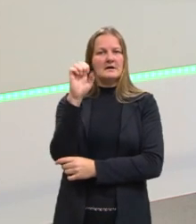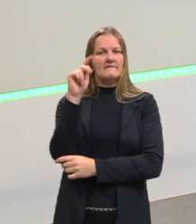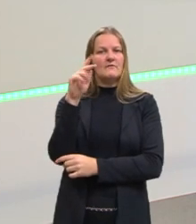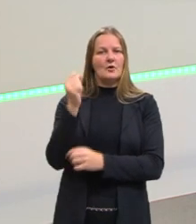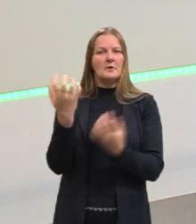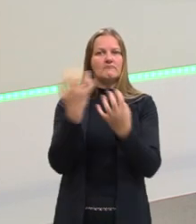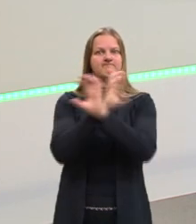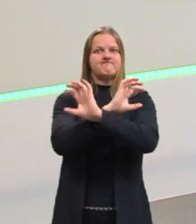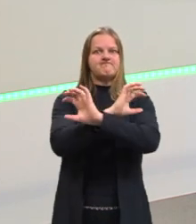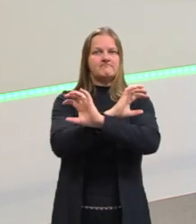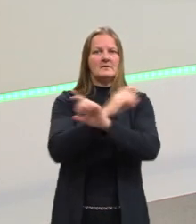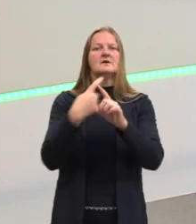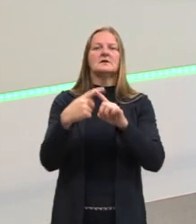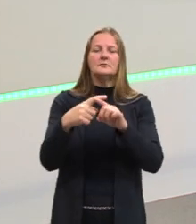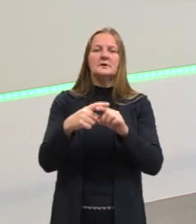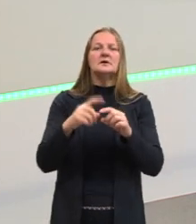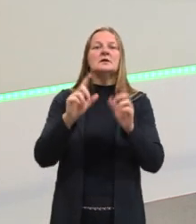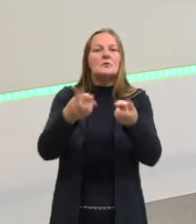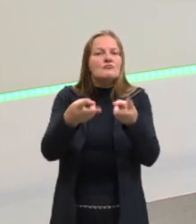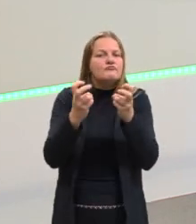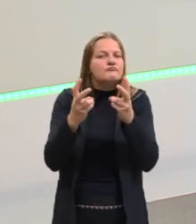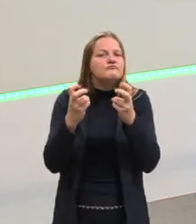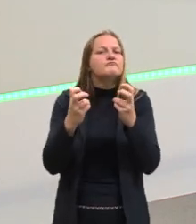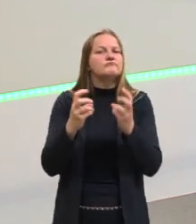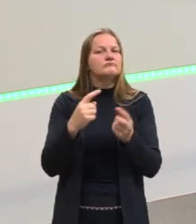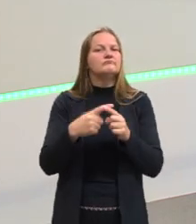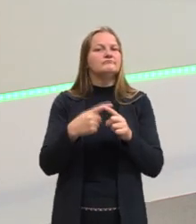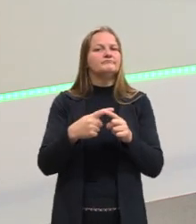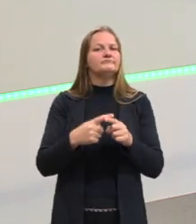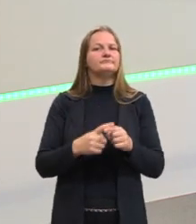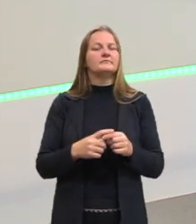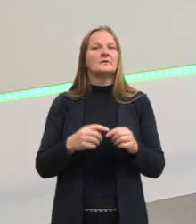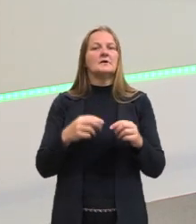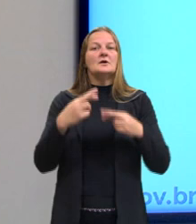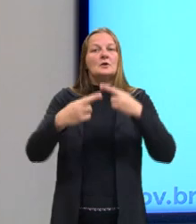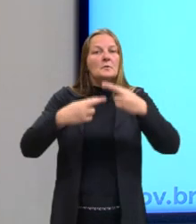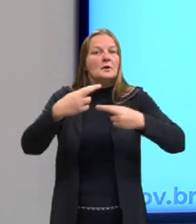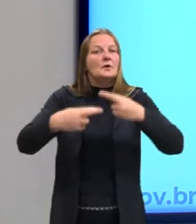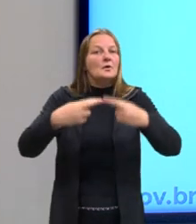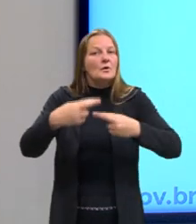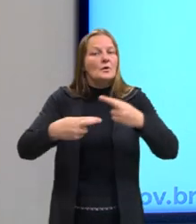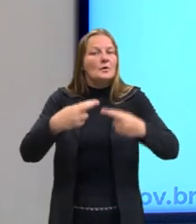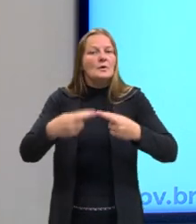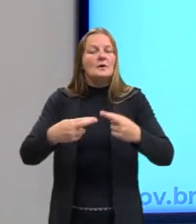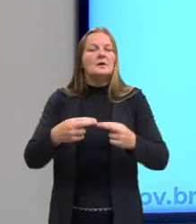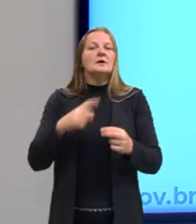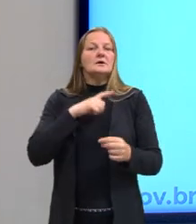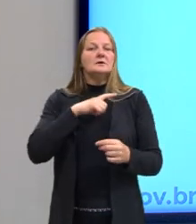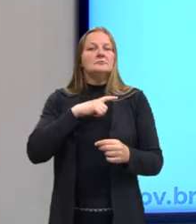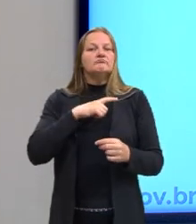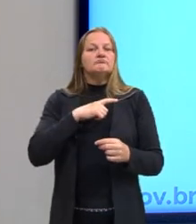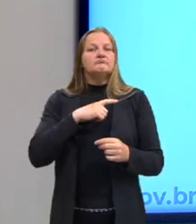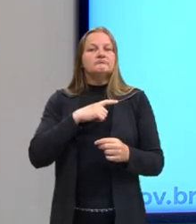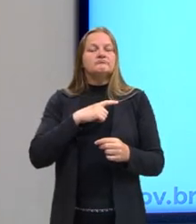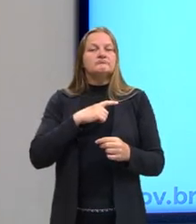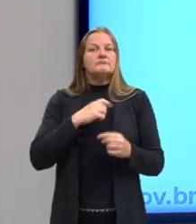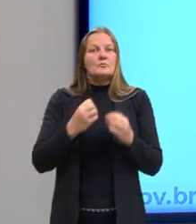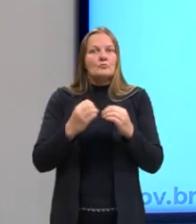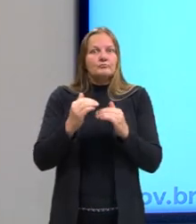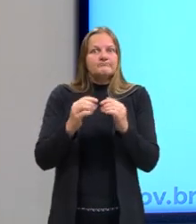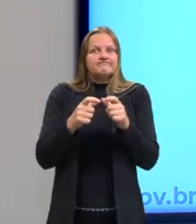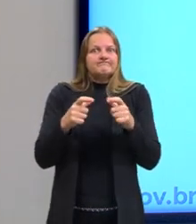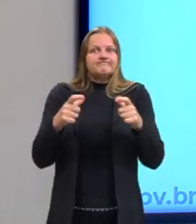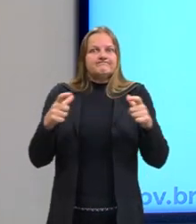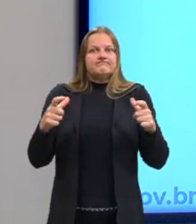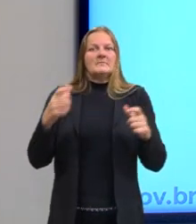nossa exploração. E o auge do renascimento? Então, aí, nesse momento, começa a ter um crescimento